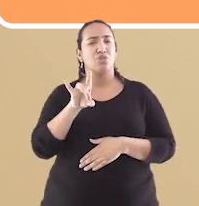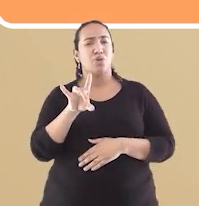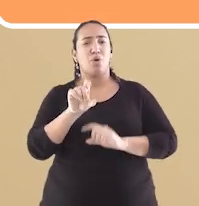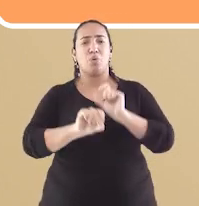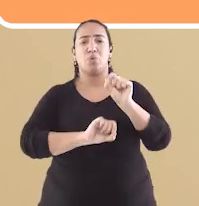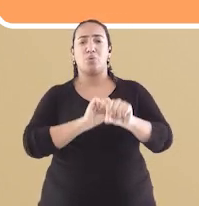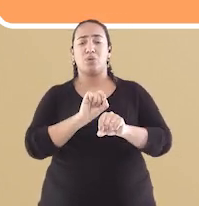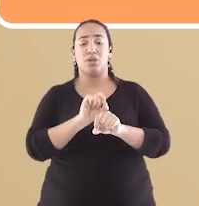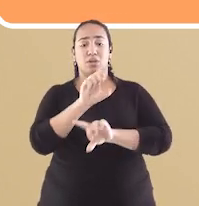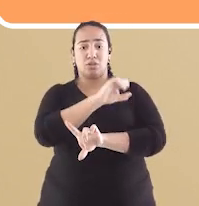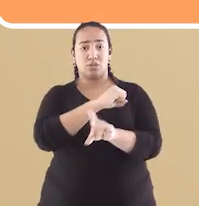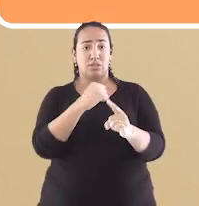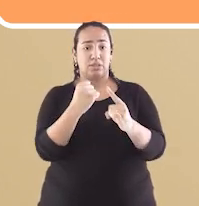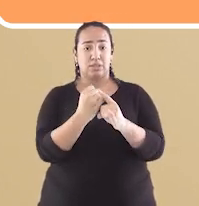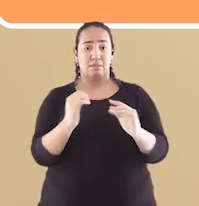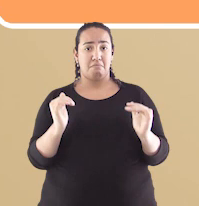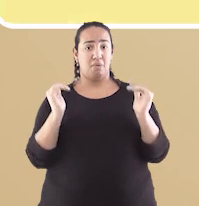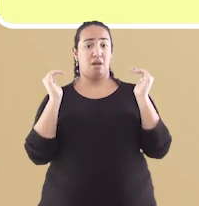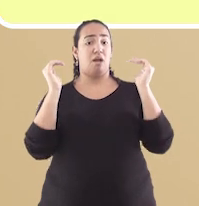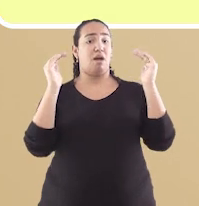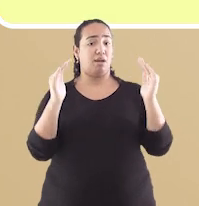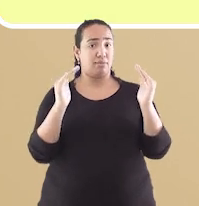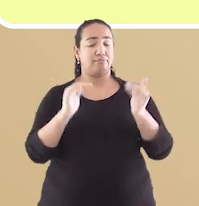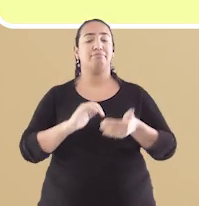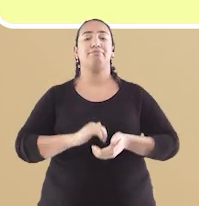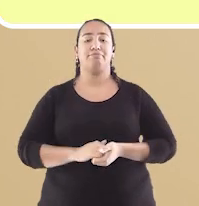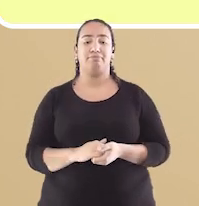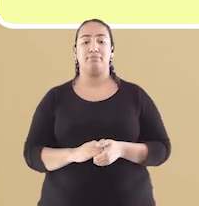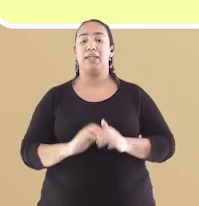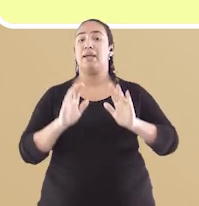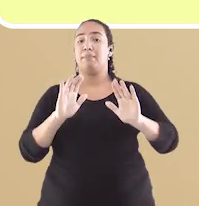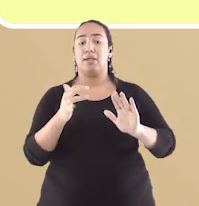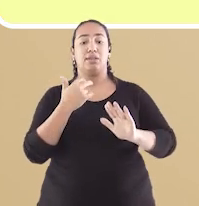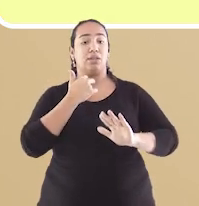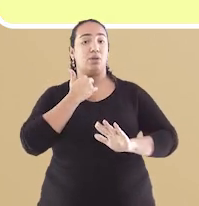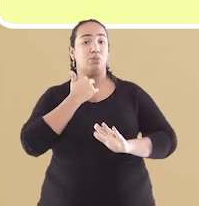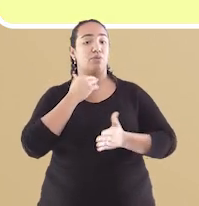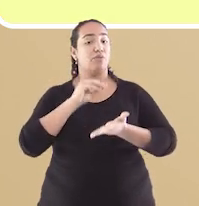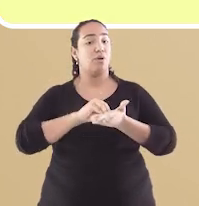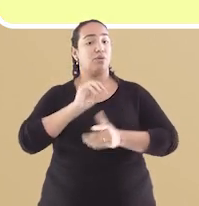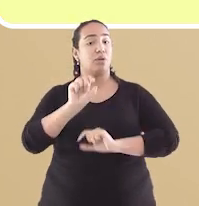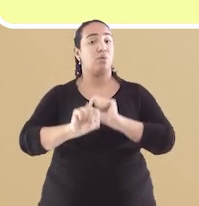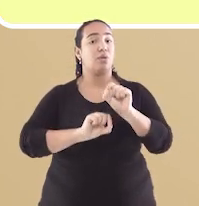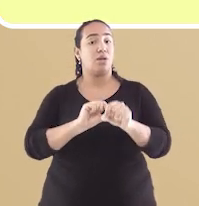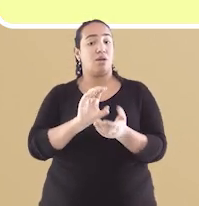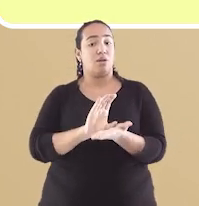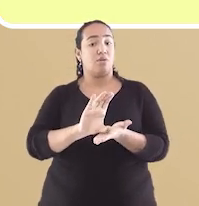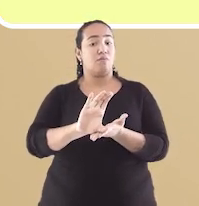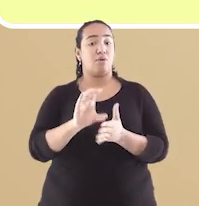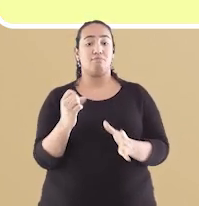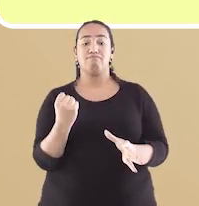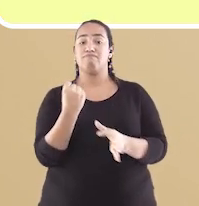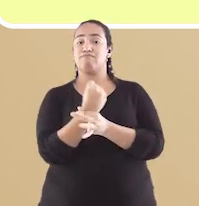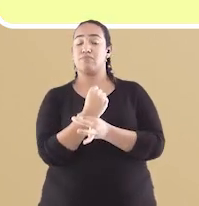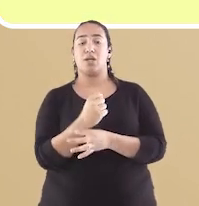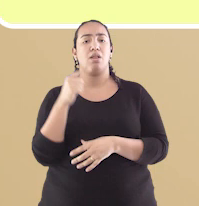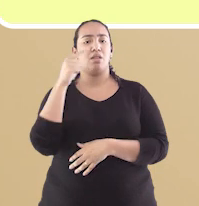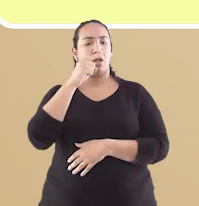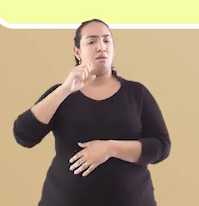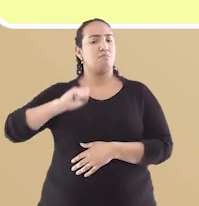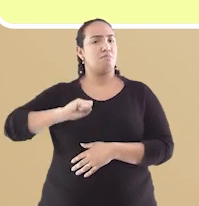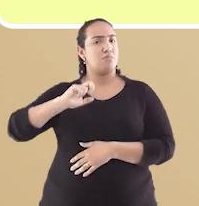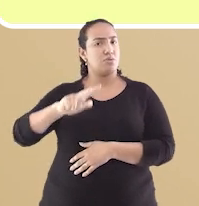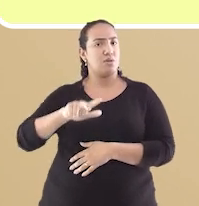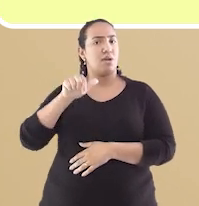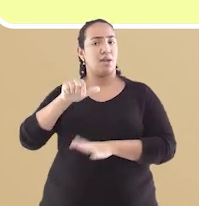camadas mais altas da sociedade. Claro que não poderia faltar investimentos em segurança. Em Portugal, a